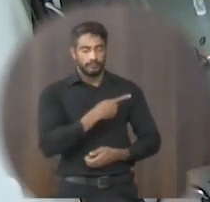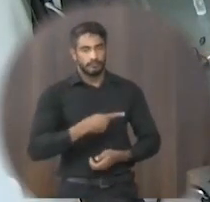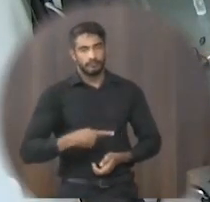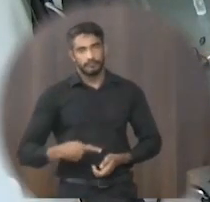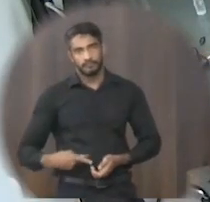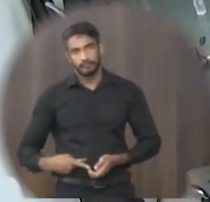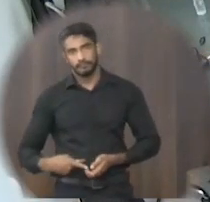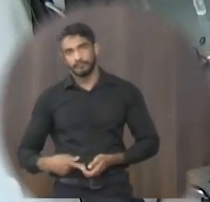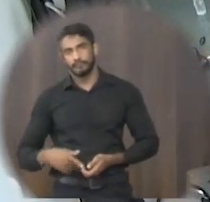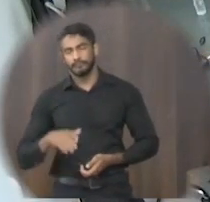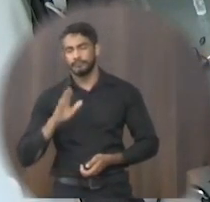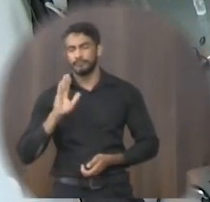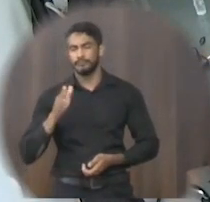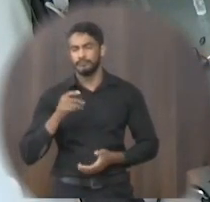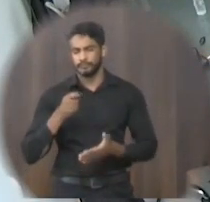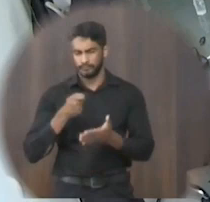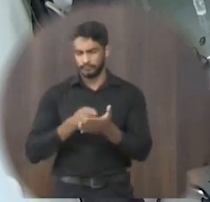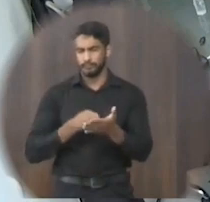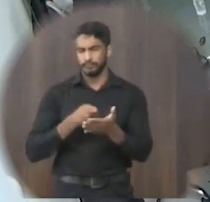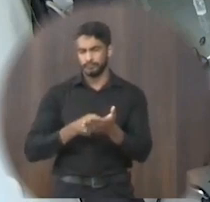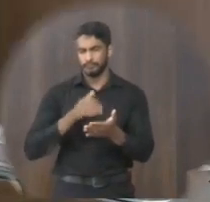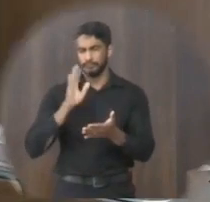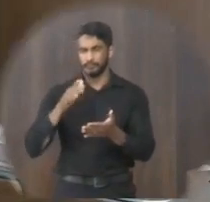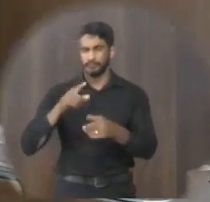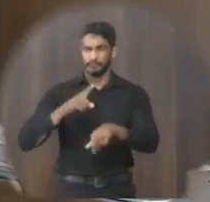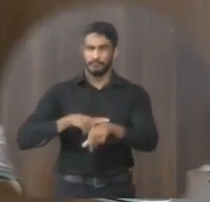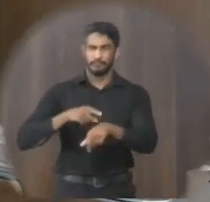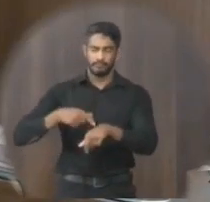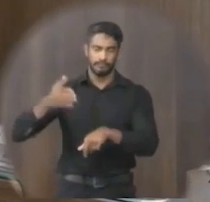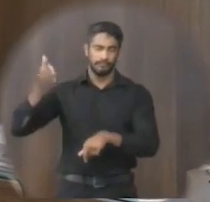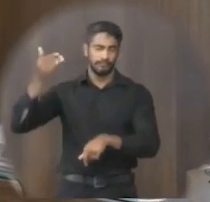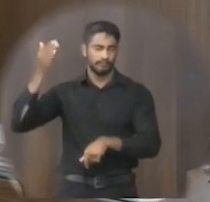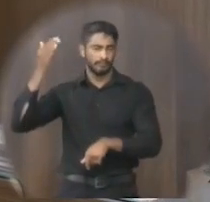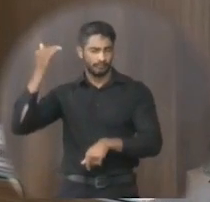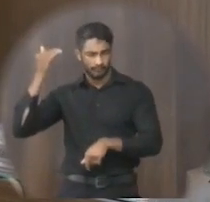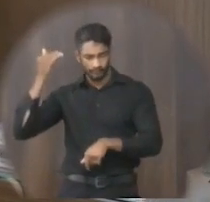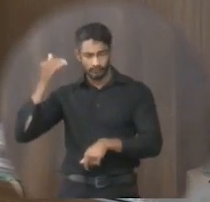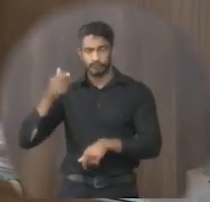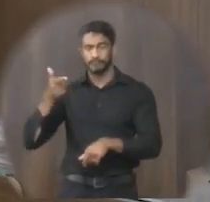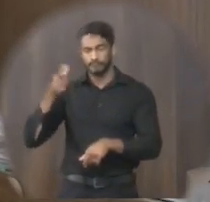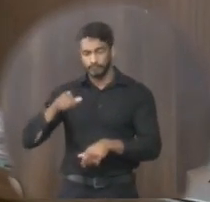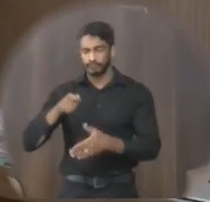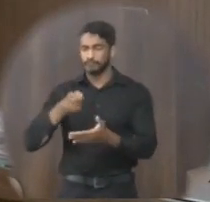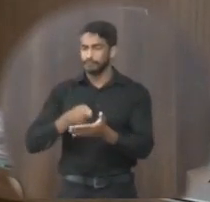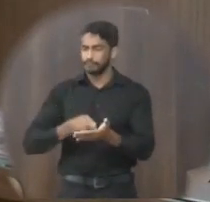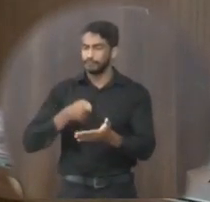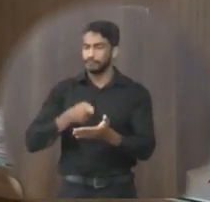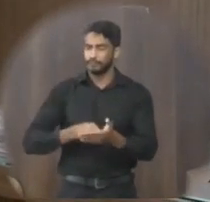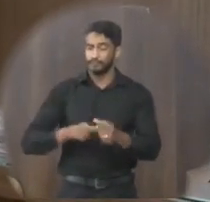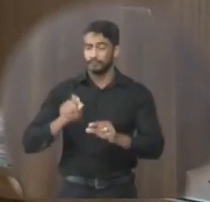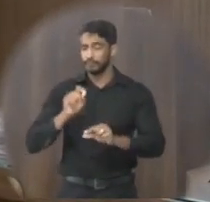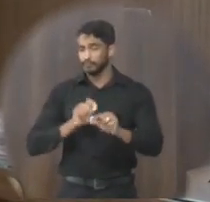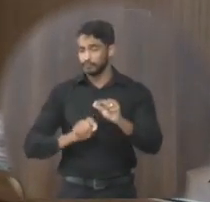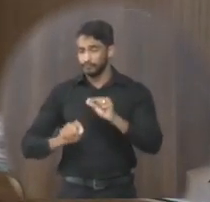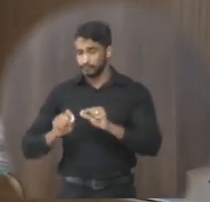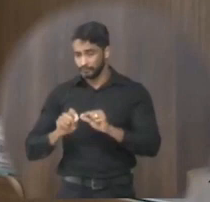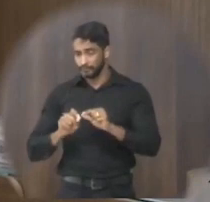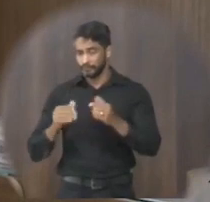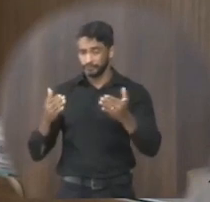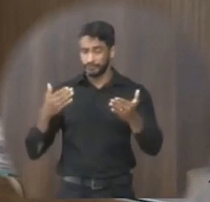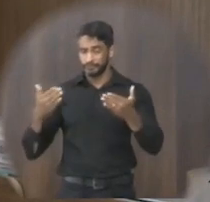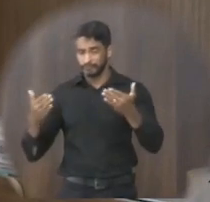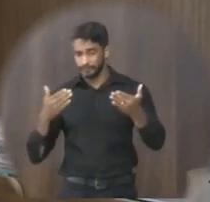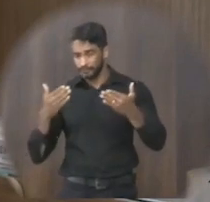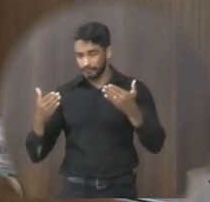eu já fiz essa cobrança tempo atrás e volto a insistir e diante